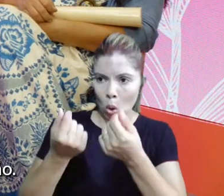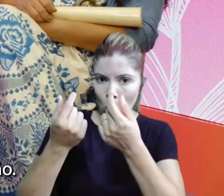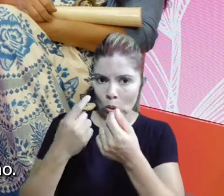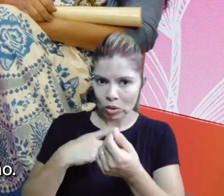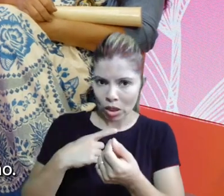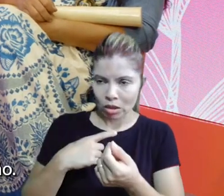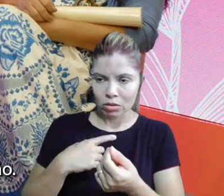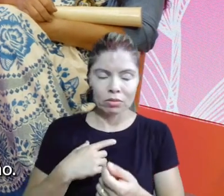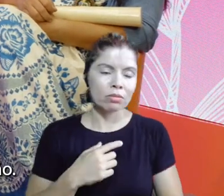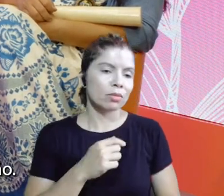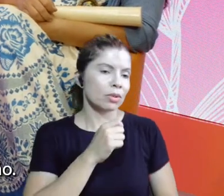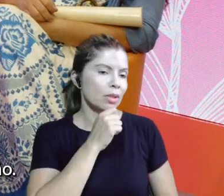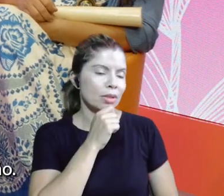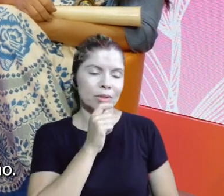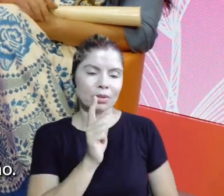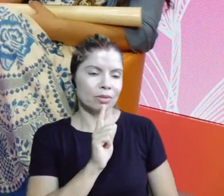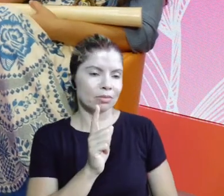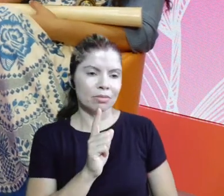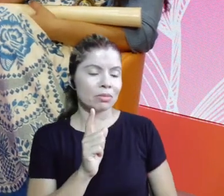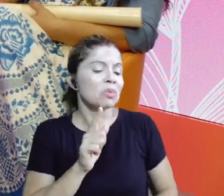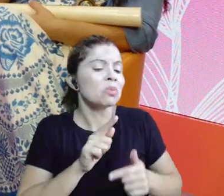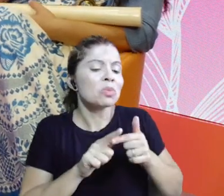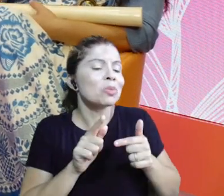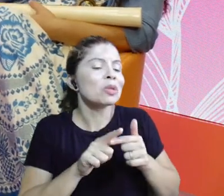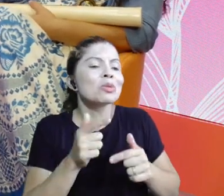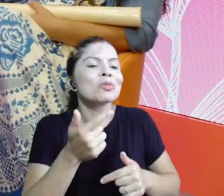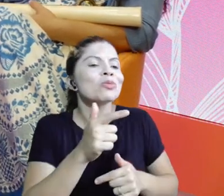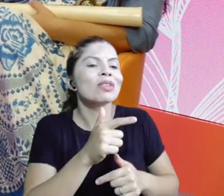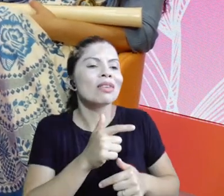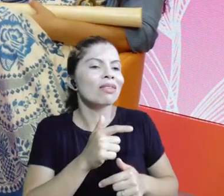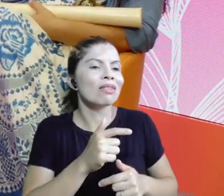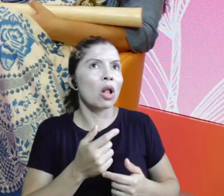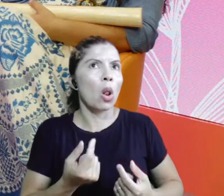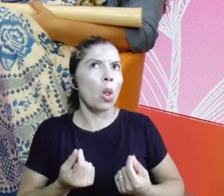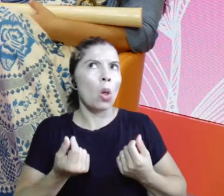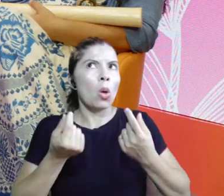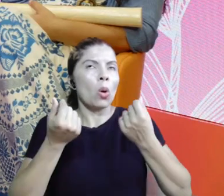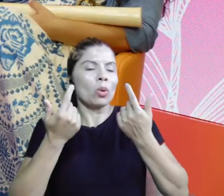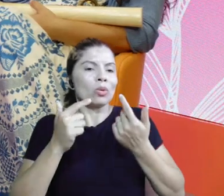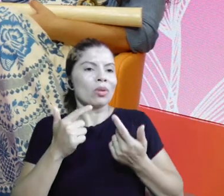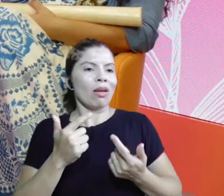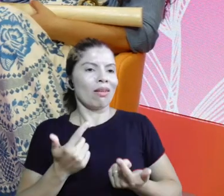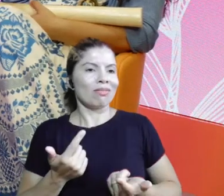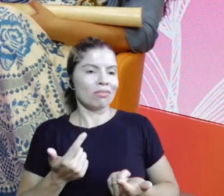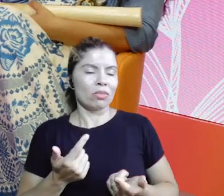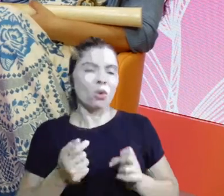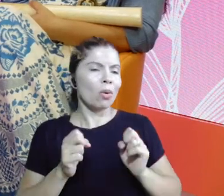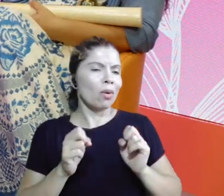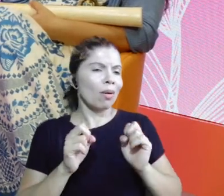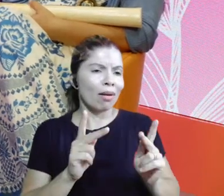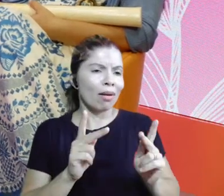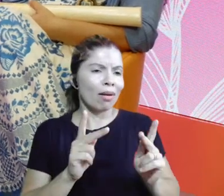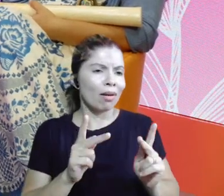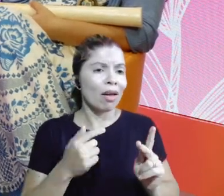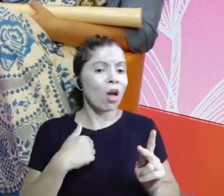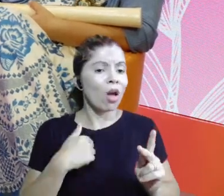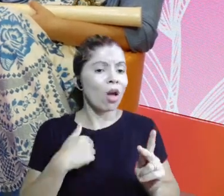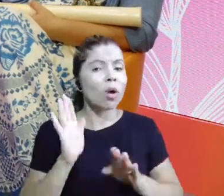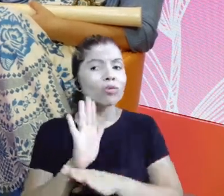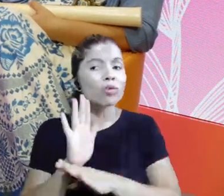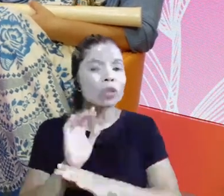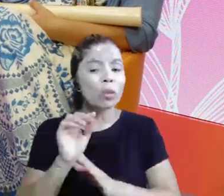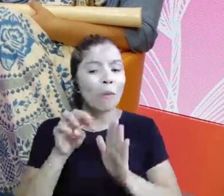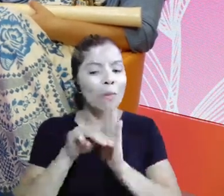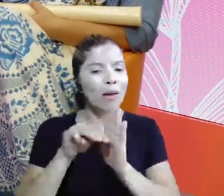Eu vou ter ainda um dia, mas ainda não, mas eu não me importo, não é uma coisa que eu estou mudando o mercado, eu estou ensinando você